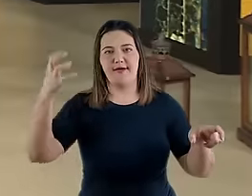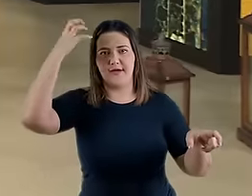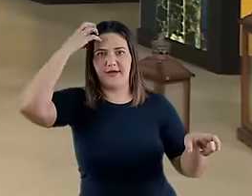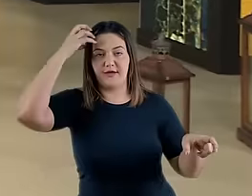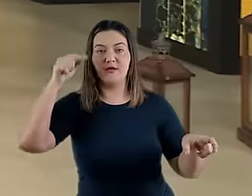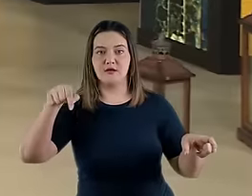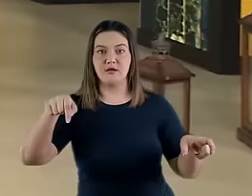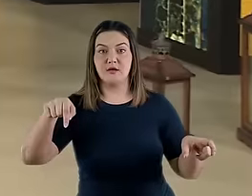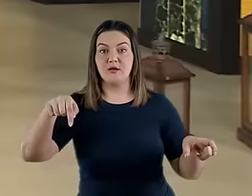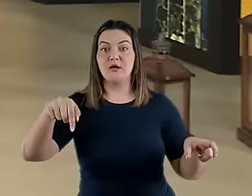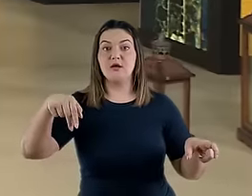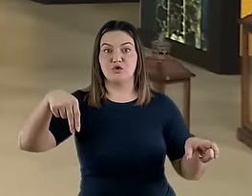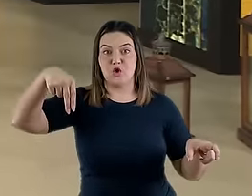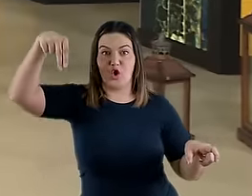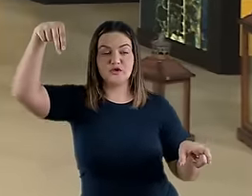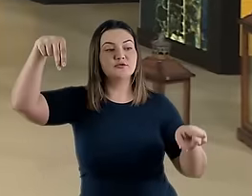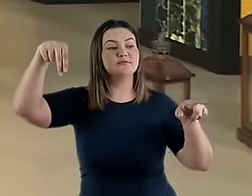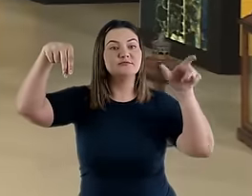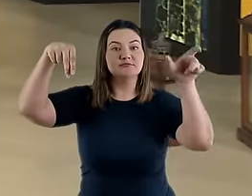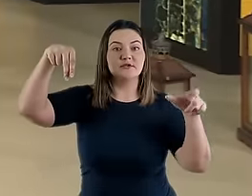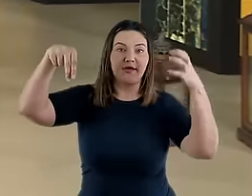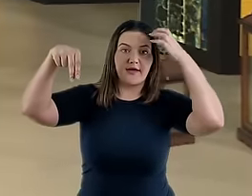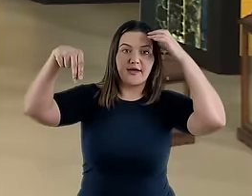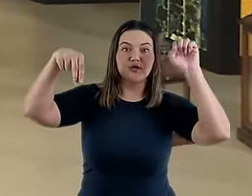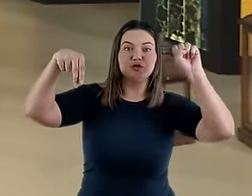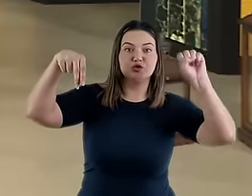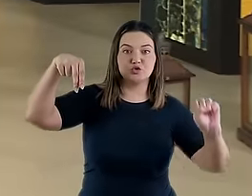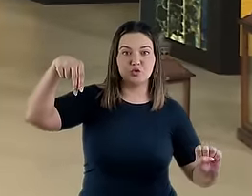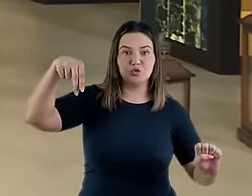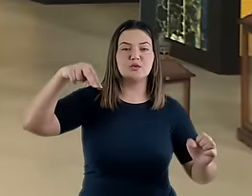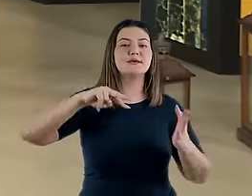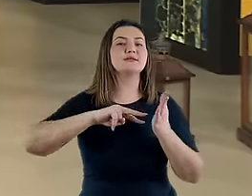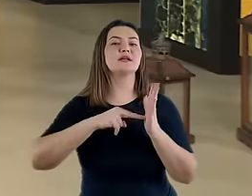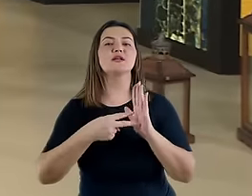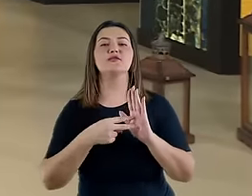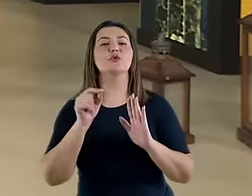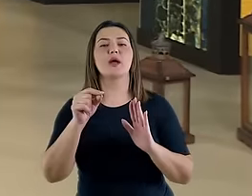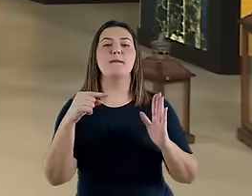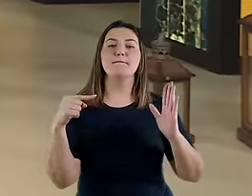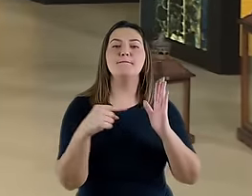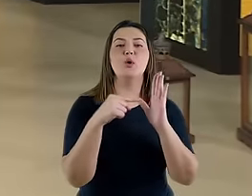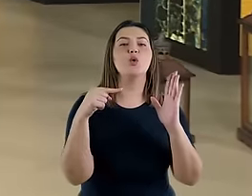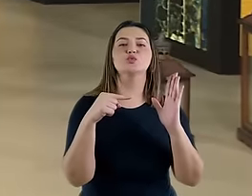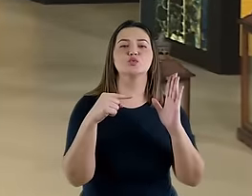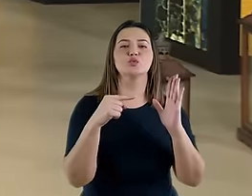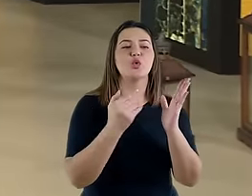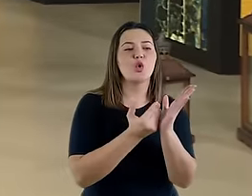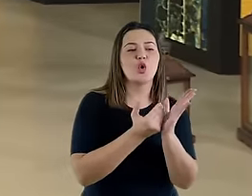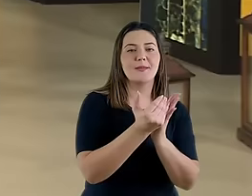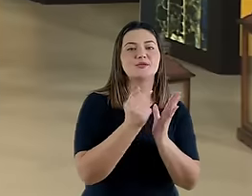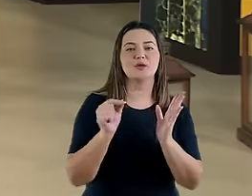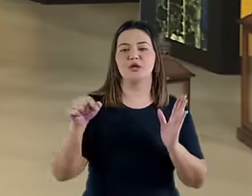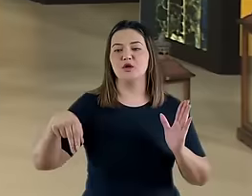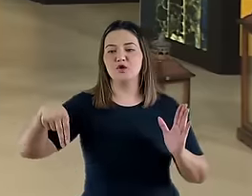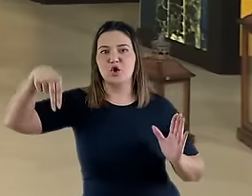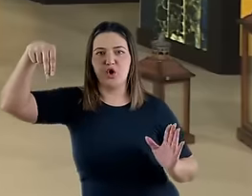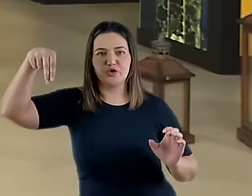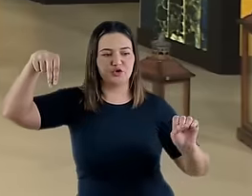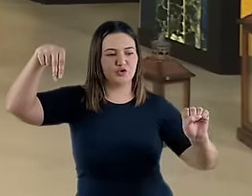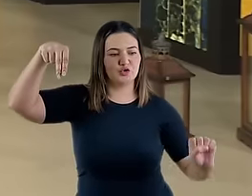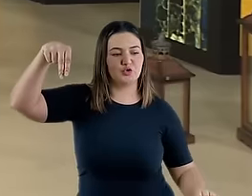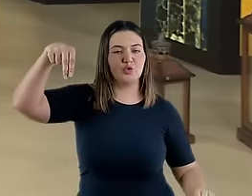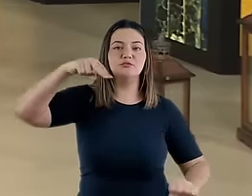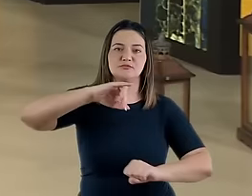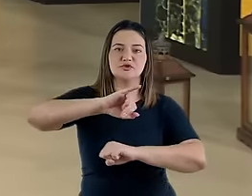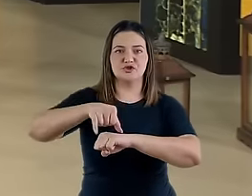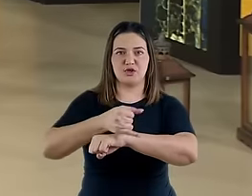do sul, que, a princípio, parece indicar geograficamente um ponto referencial a partir do norte e do sul de